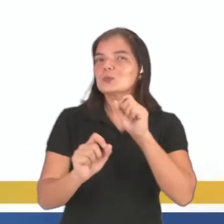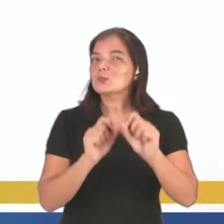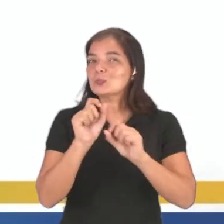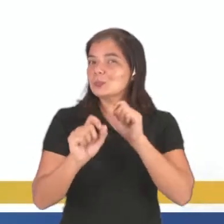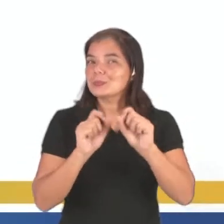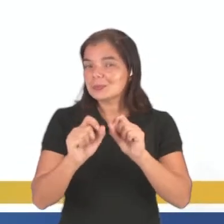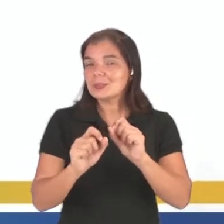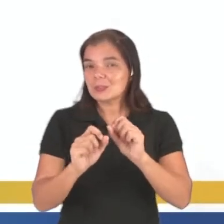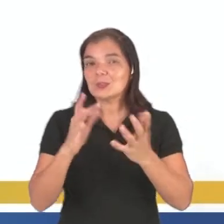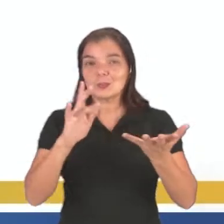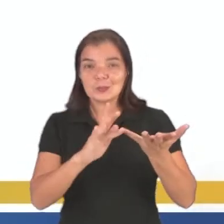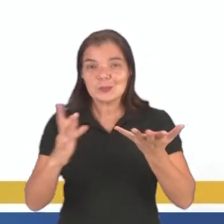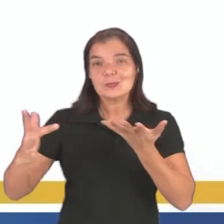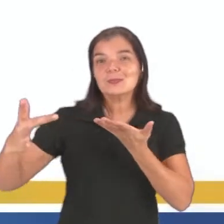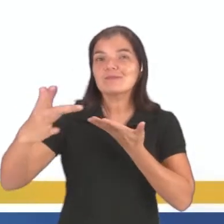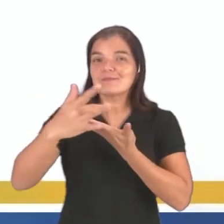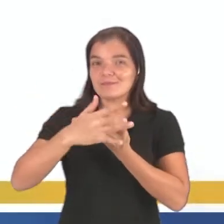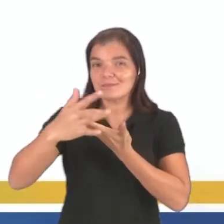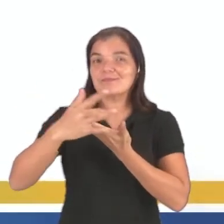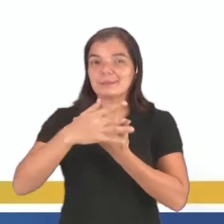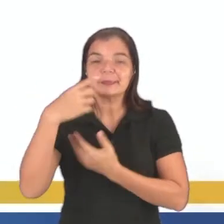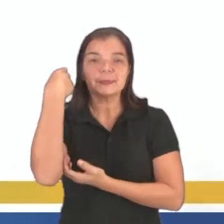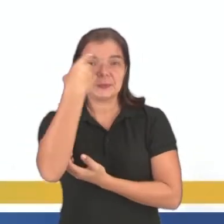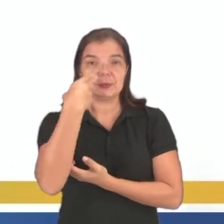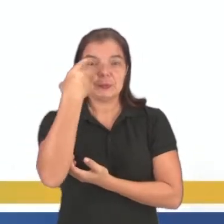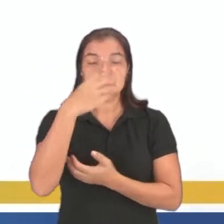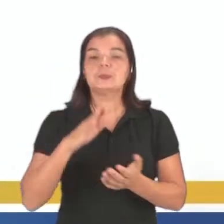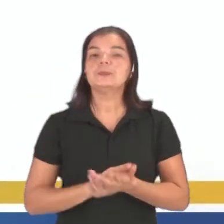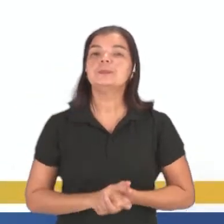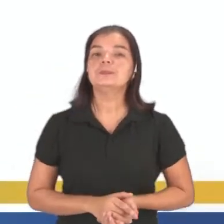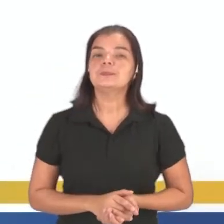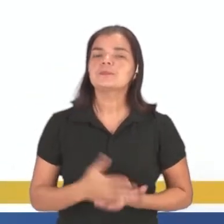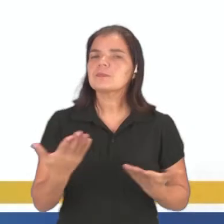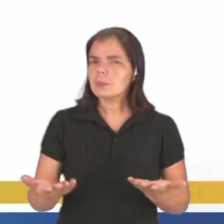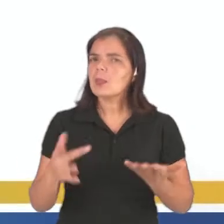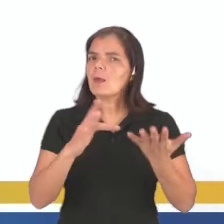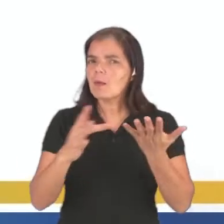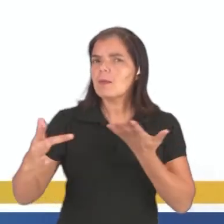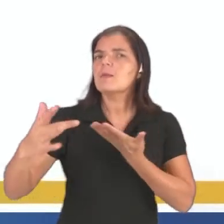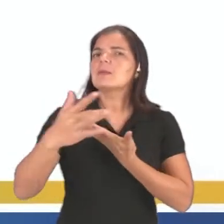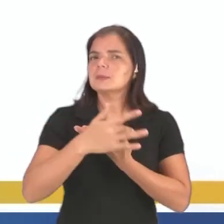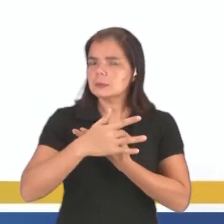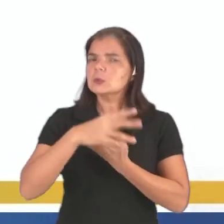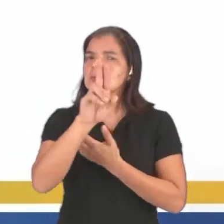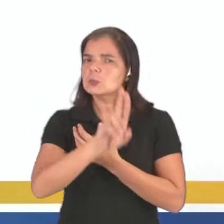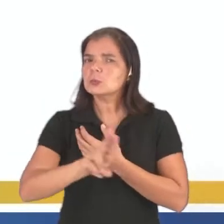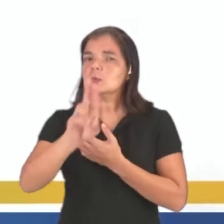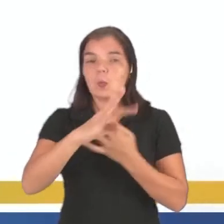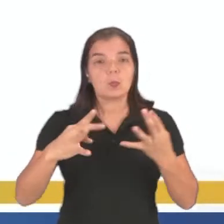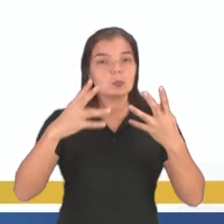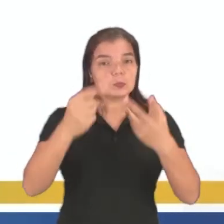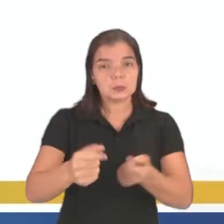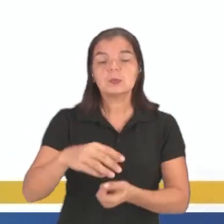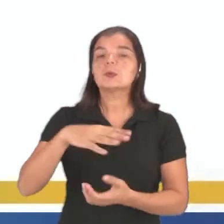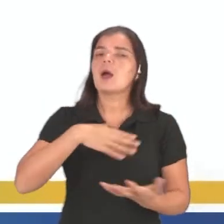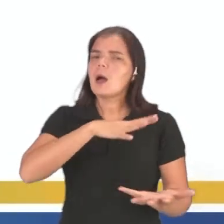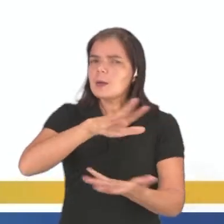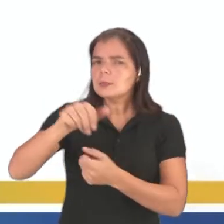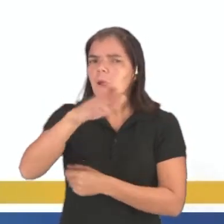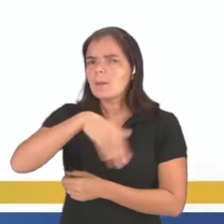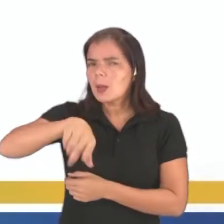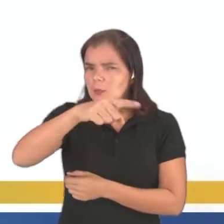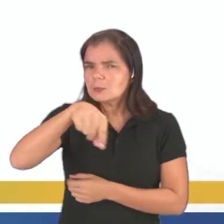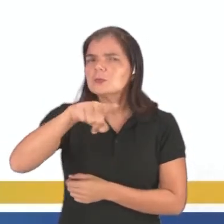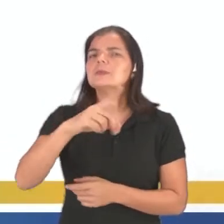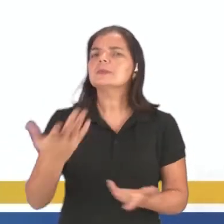las redes sociales en espanhol. Bom, pessoal, as redes sociais, elas são muito utilizadas por todo mundo, acredito que a maioria de